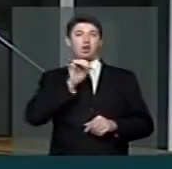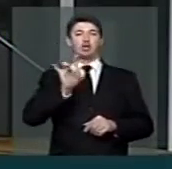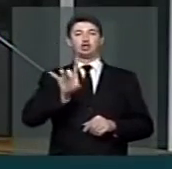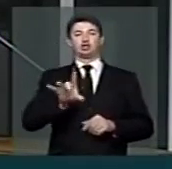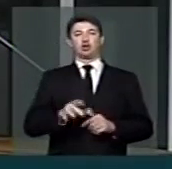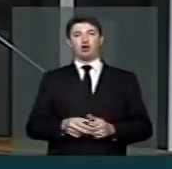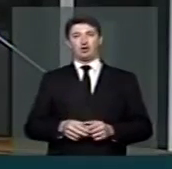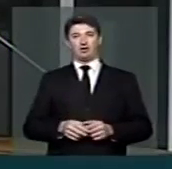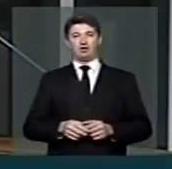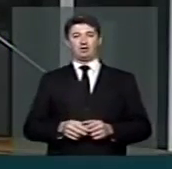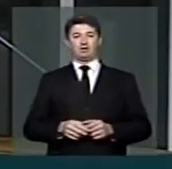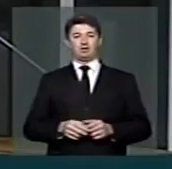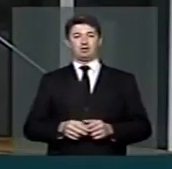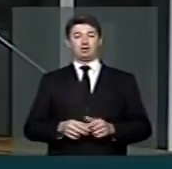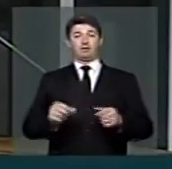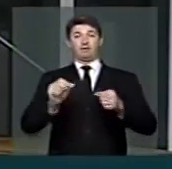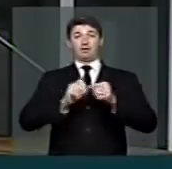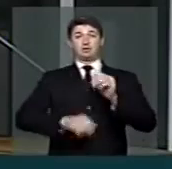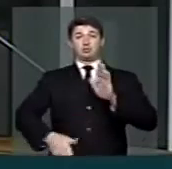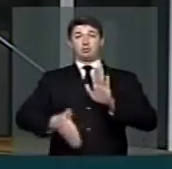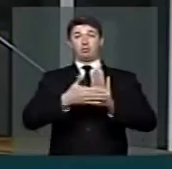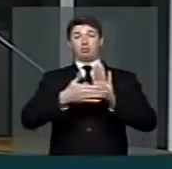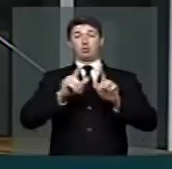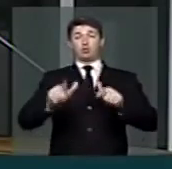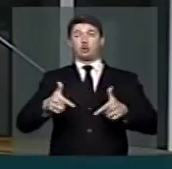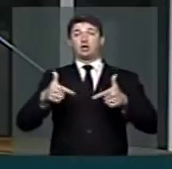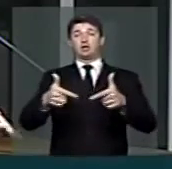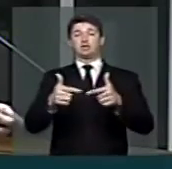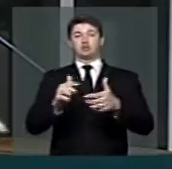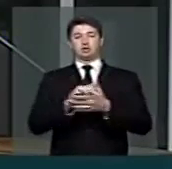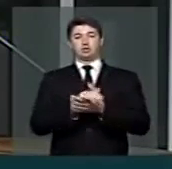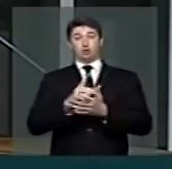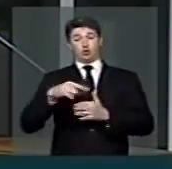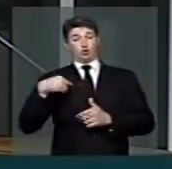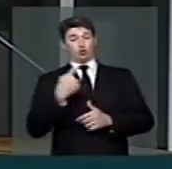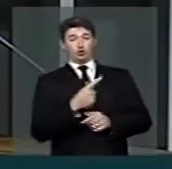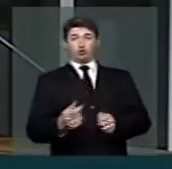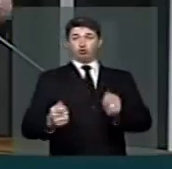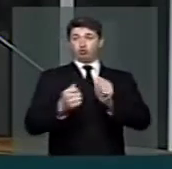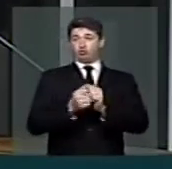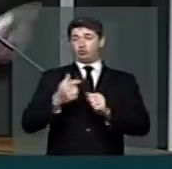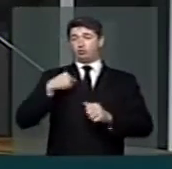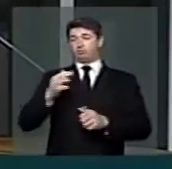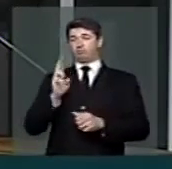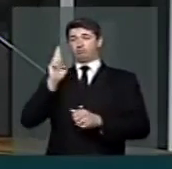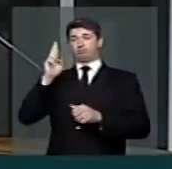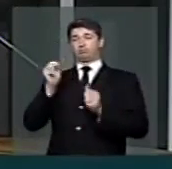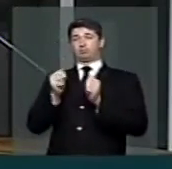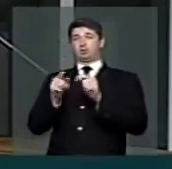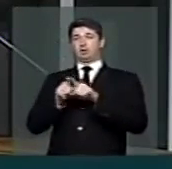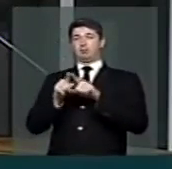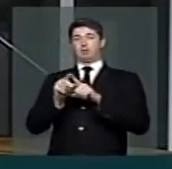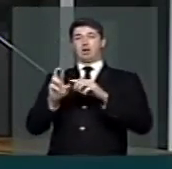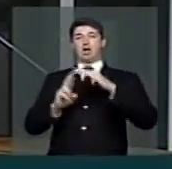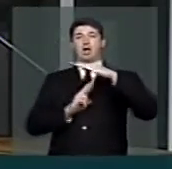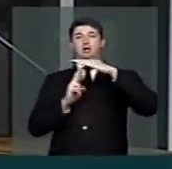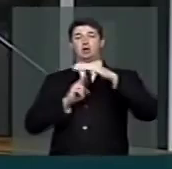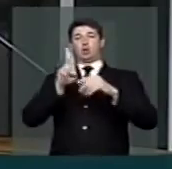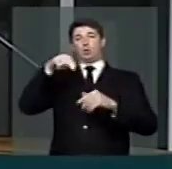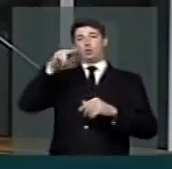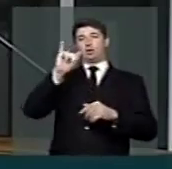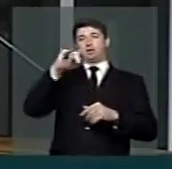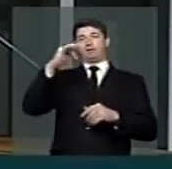propôs, através da iniciativa nossa, conjunta, do meu mandato e da reitoria da Unifap,